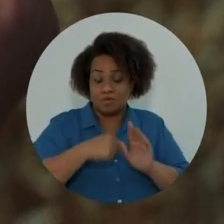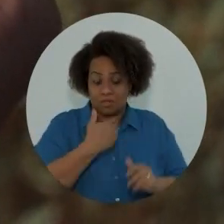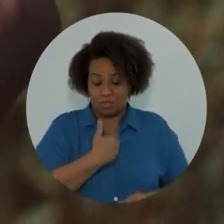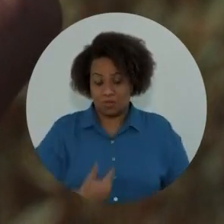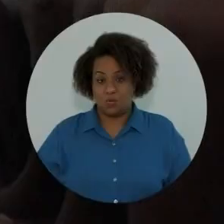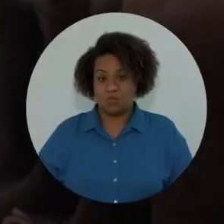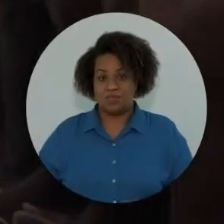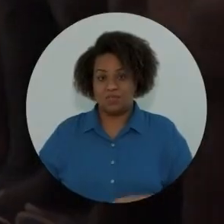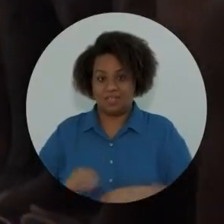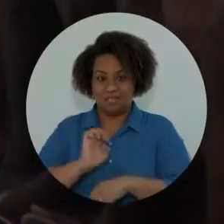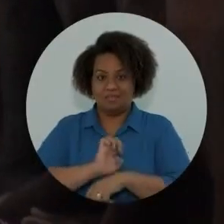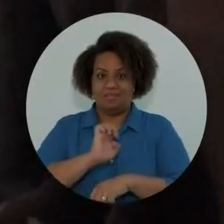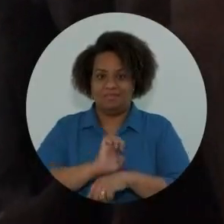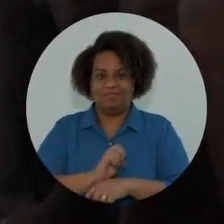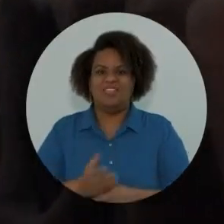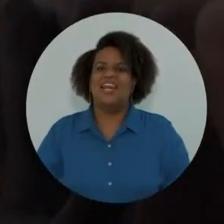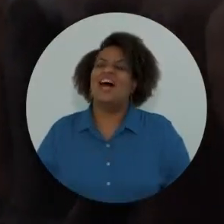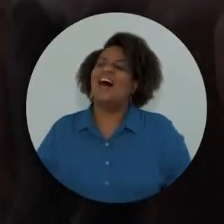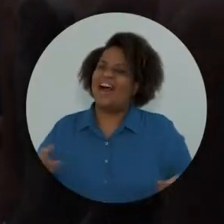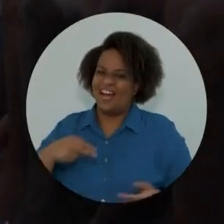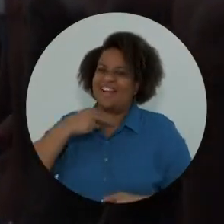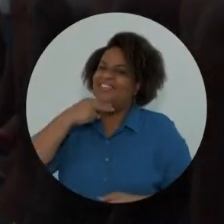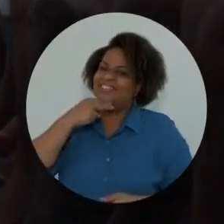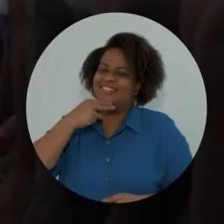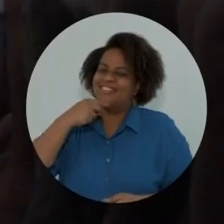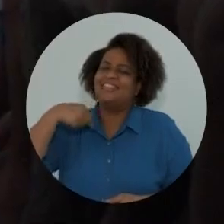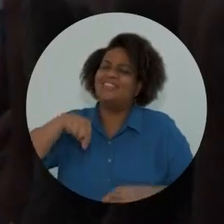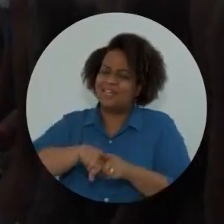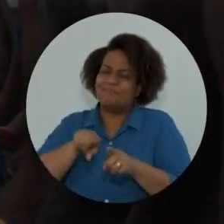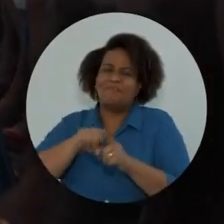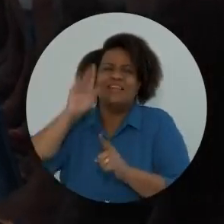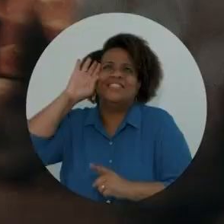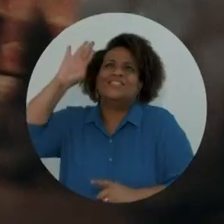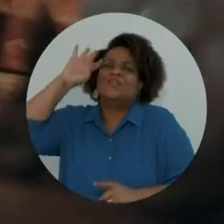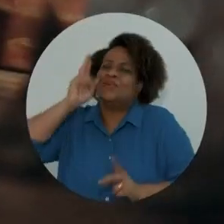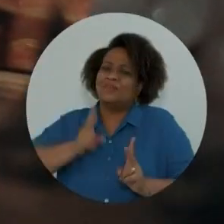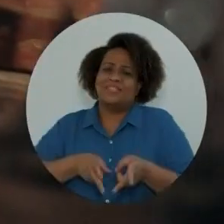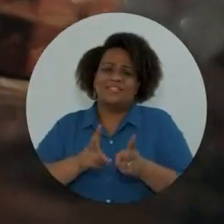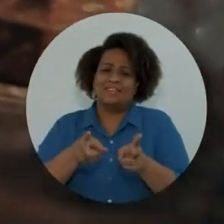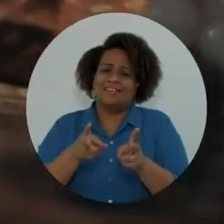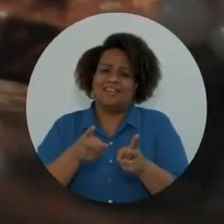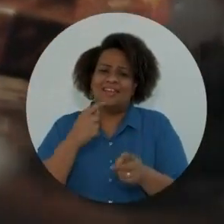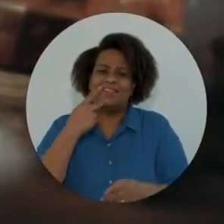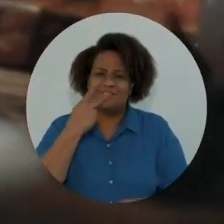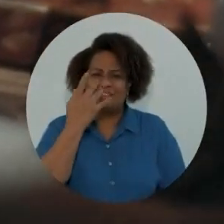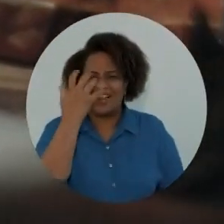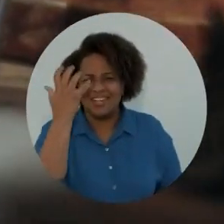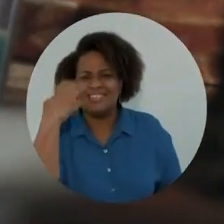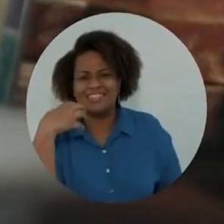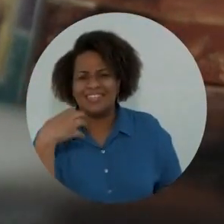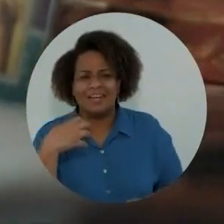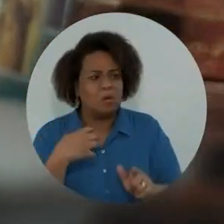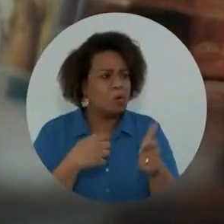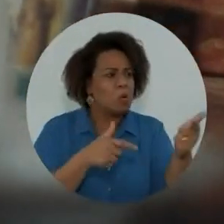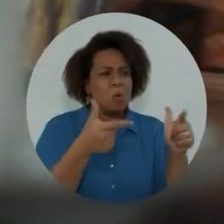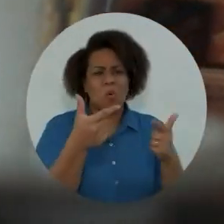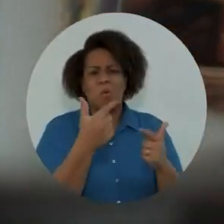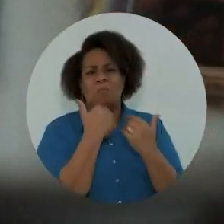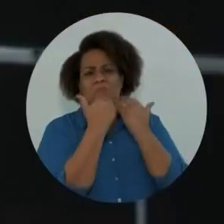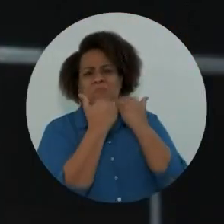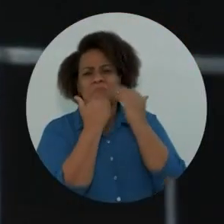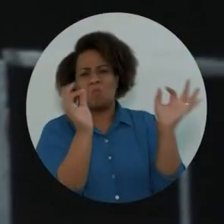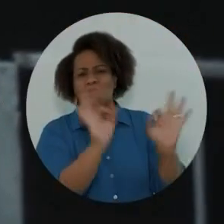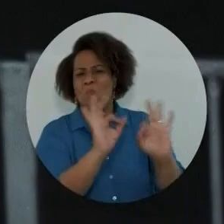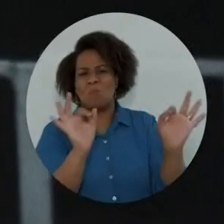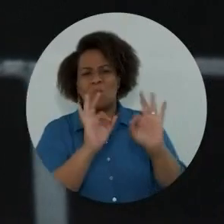governo do Estado. Ah, Neto, a gente sempre sonhou também, porque, vamos combinar, tem outro não,